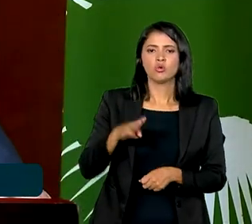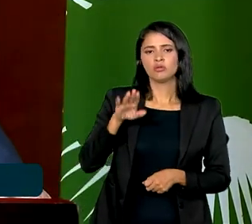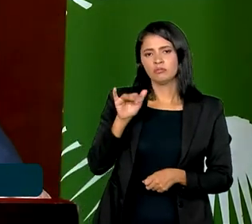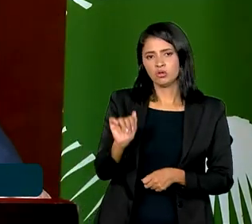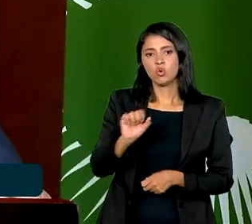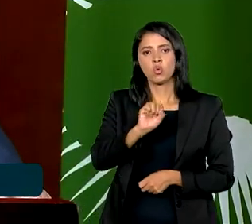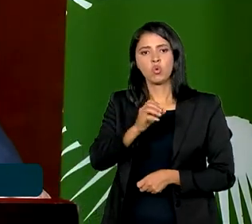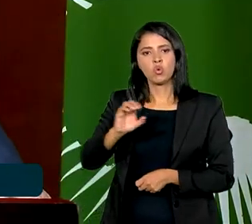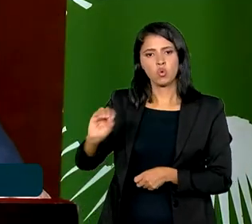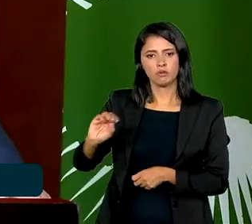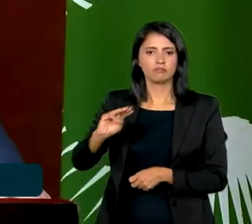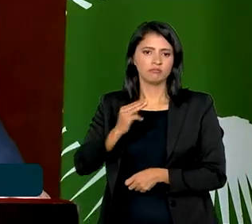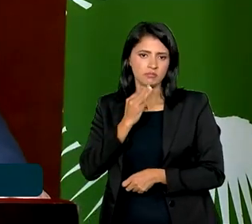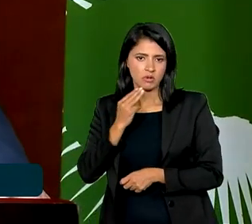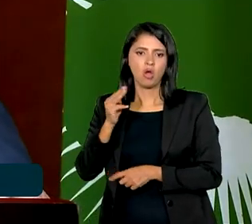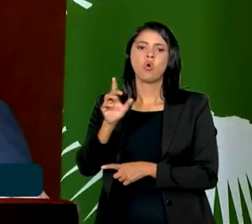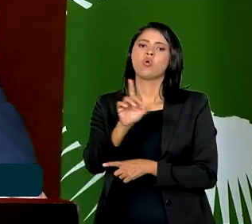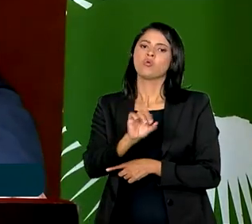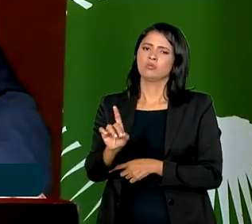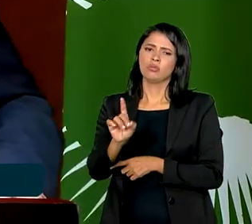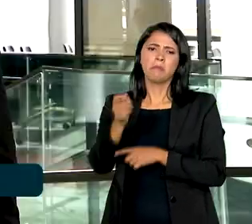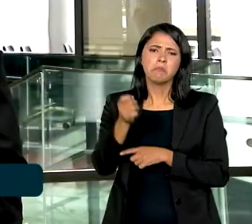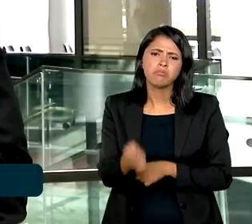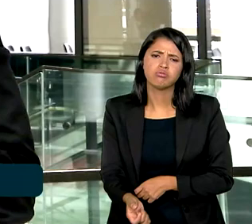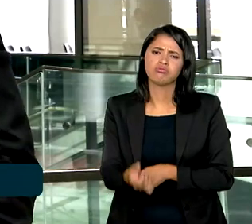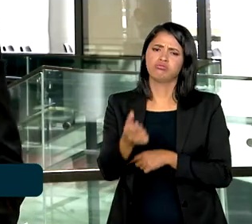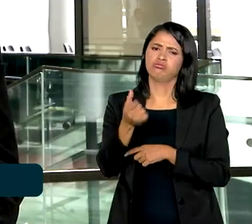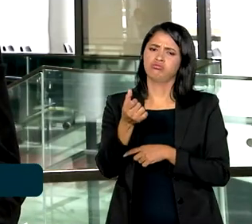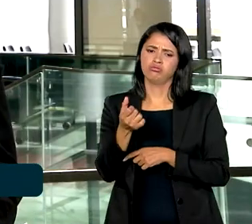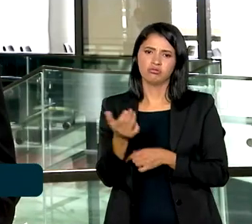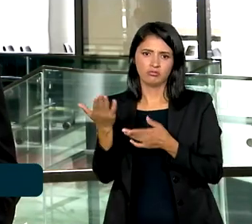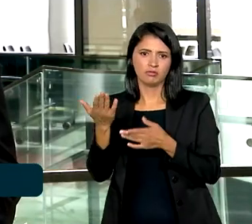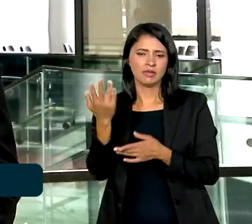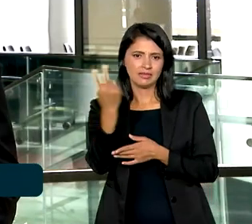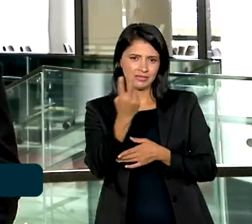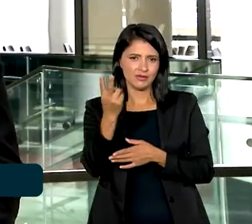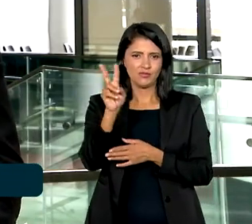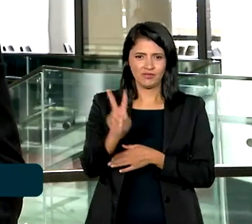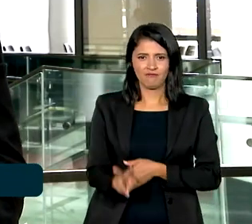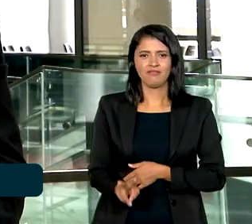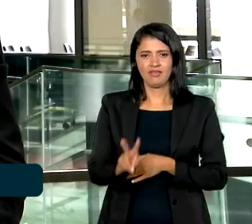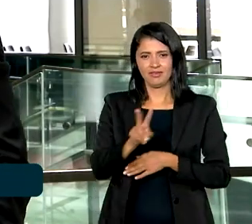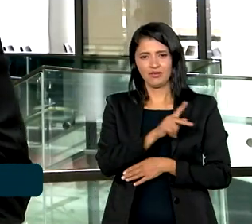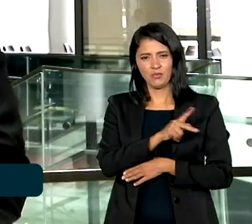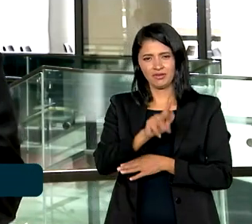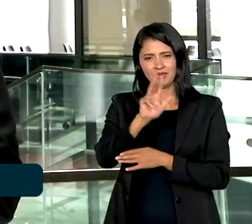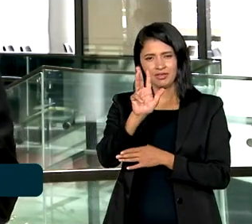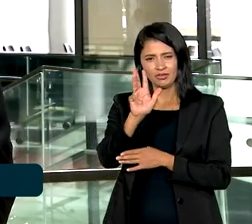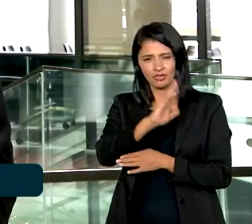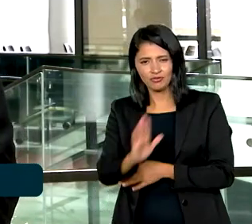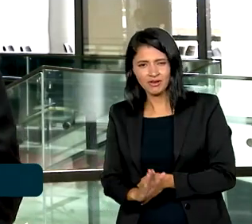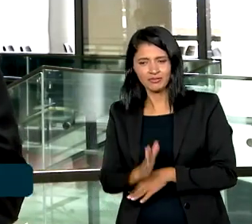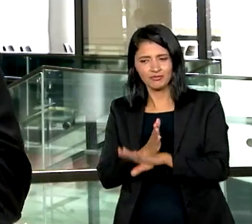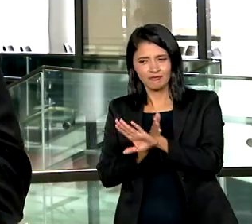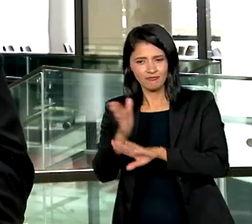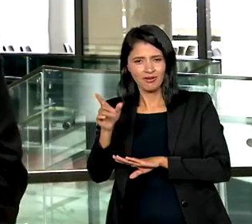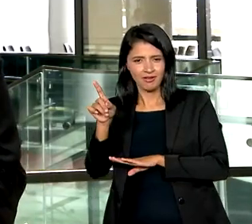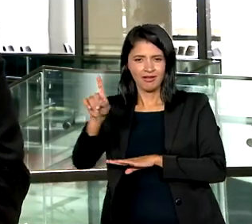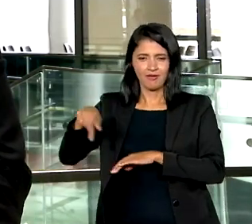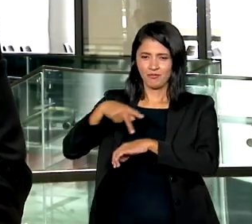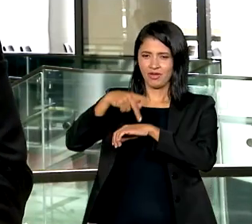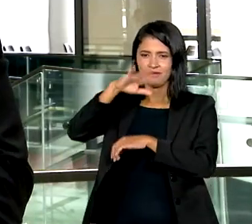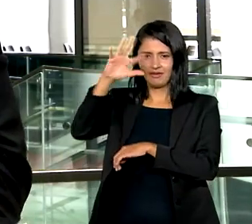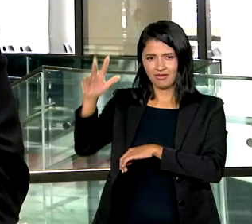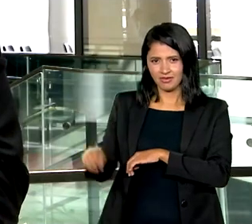de dólares. É muito pouco. Esta é a segunda rodada de viagens do presidente brasileiro por países da África desde que